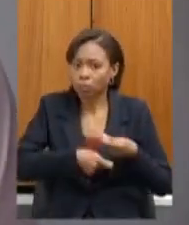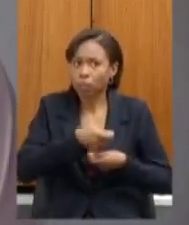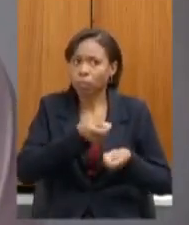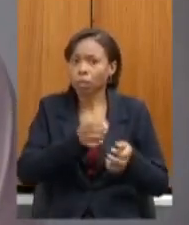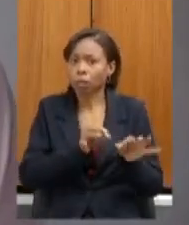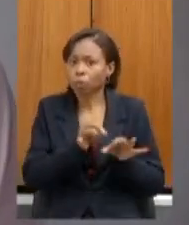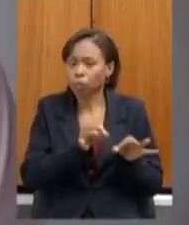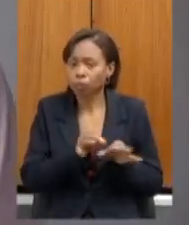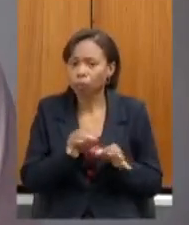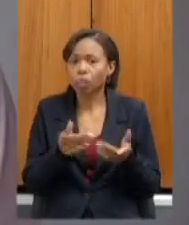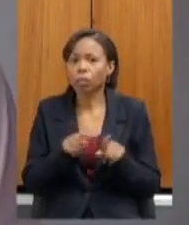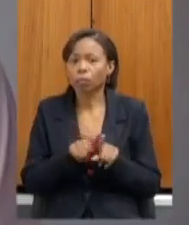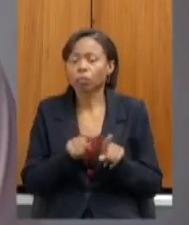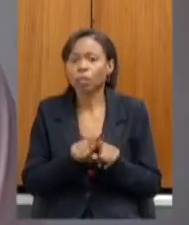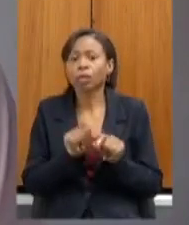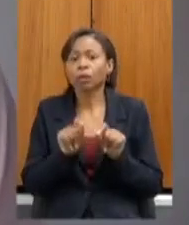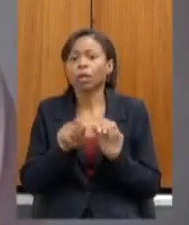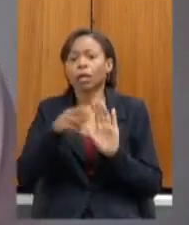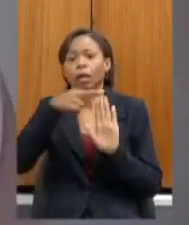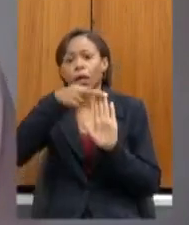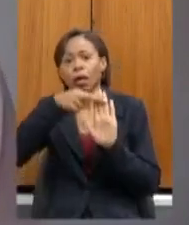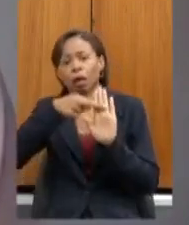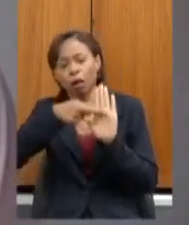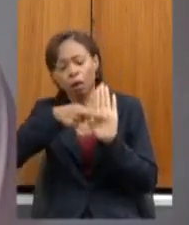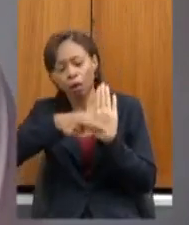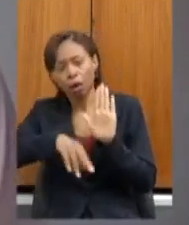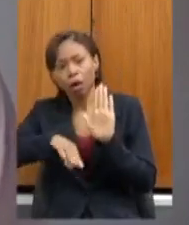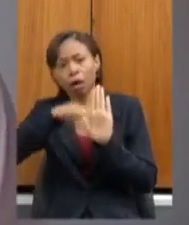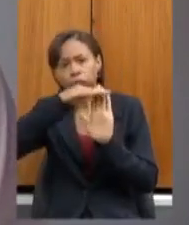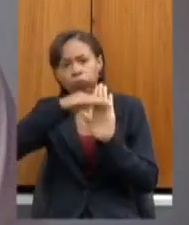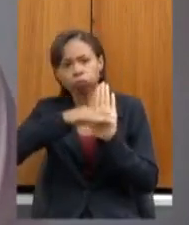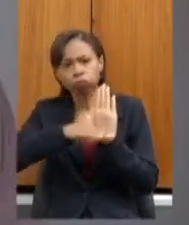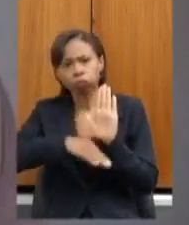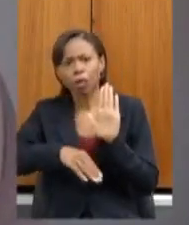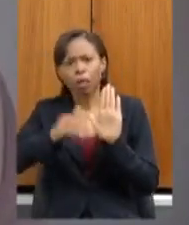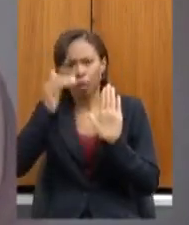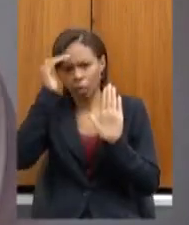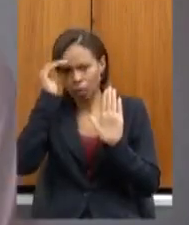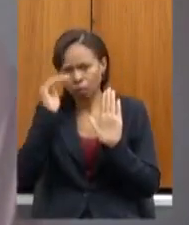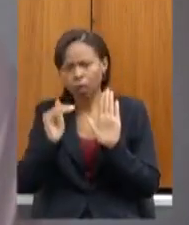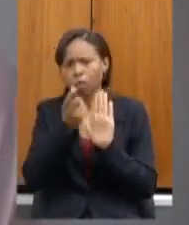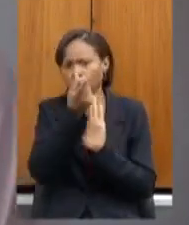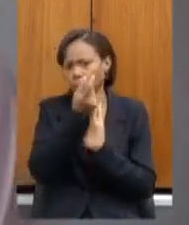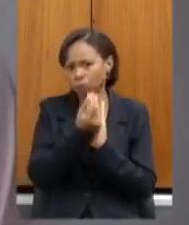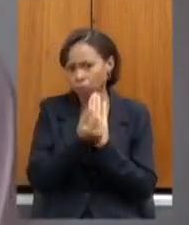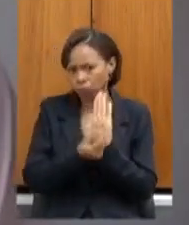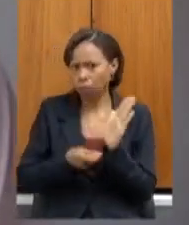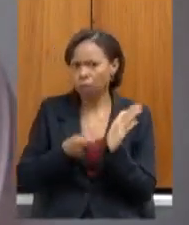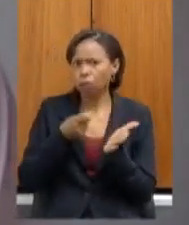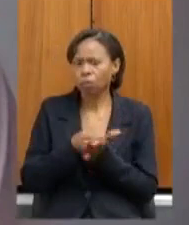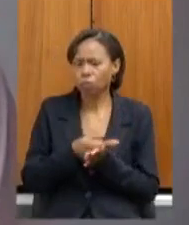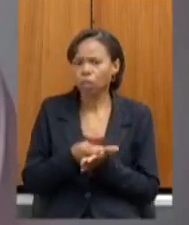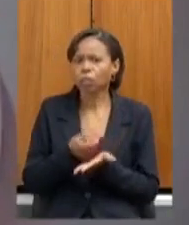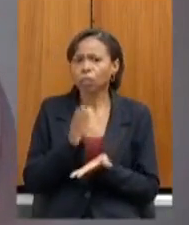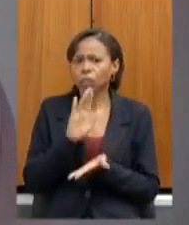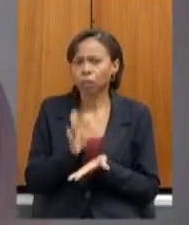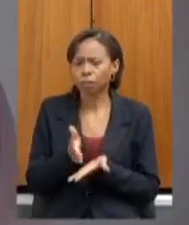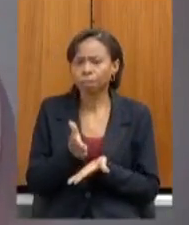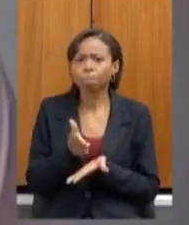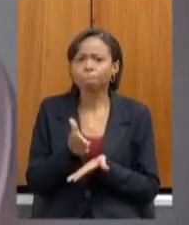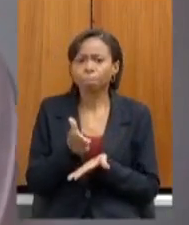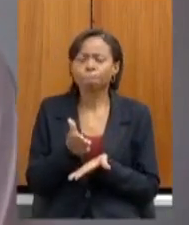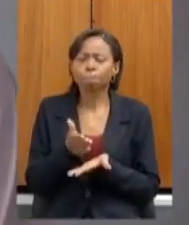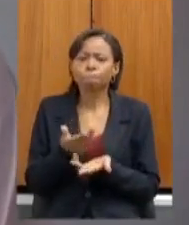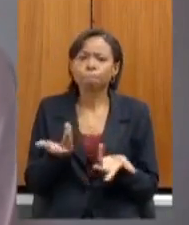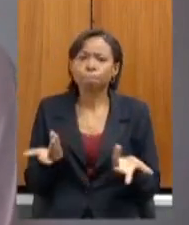relatórios mais recentes de execução orçamentária nos trazem o cumprimento do que é determinado